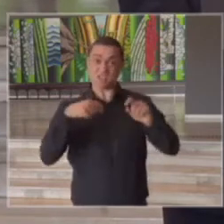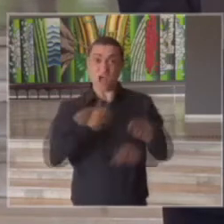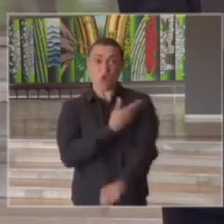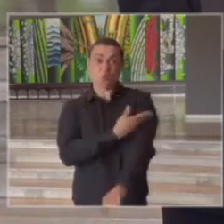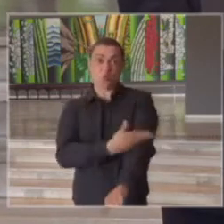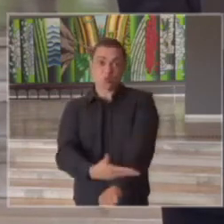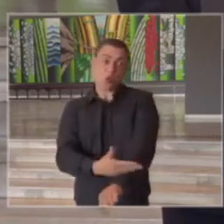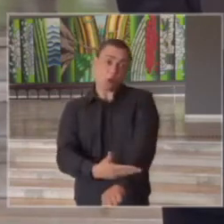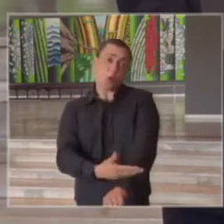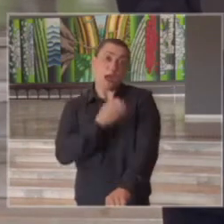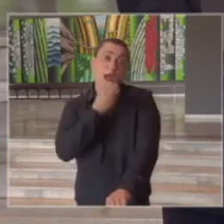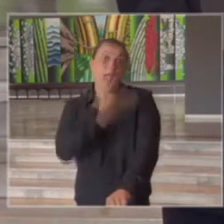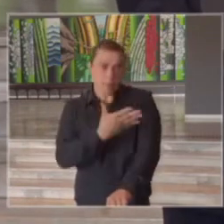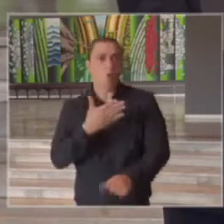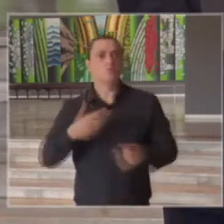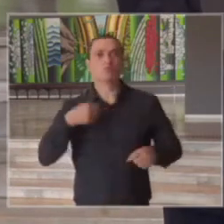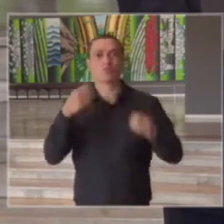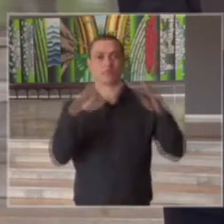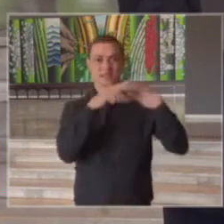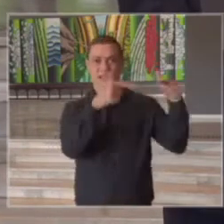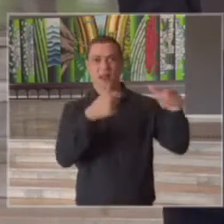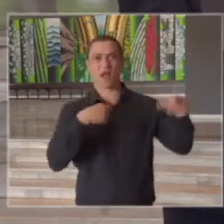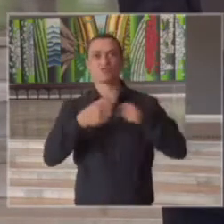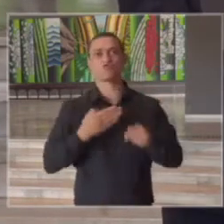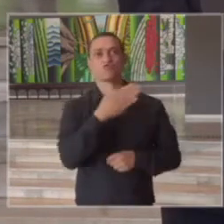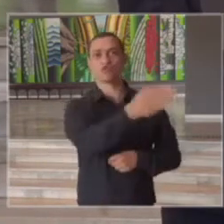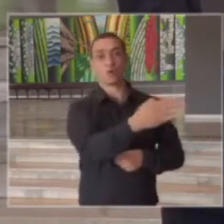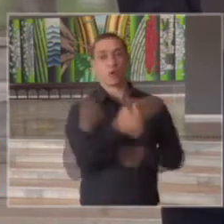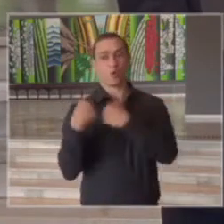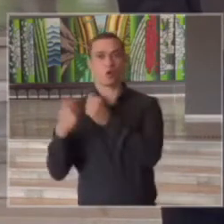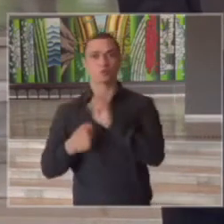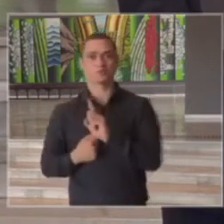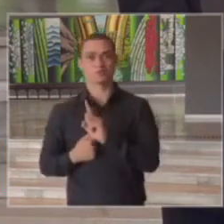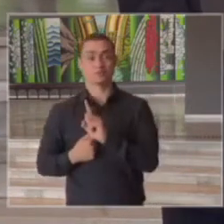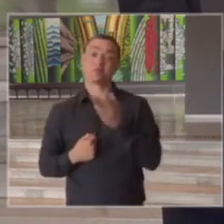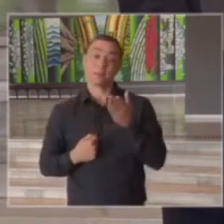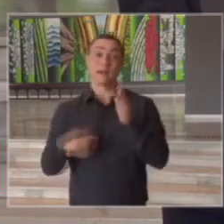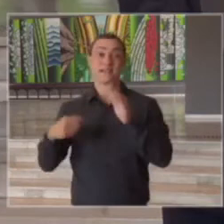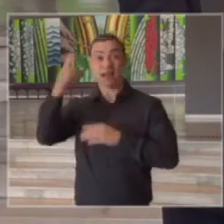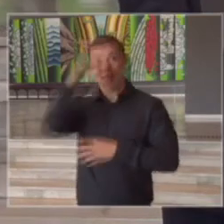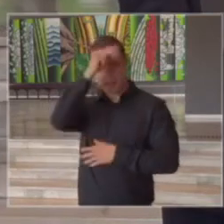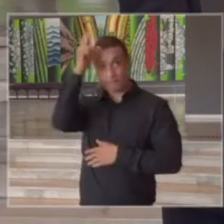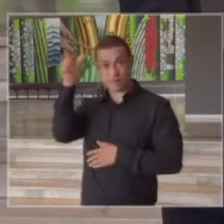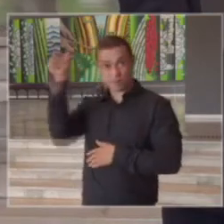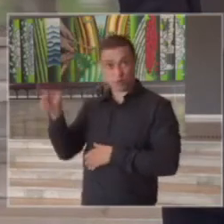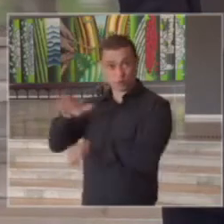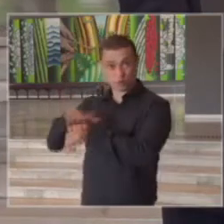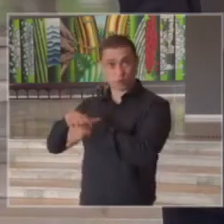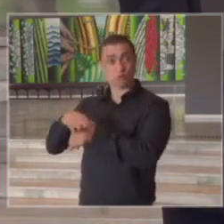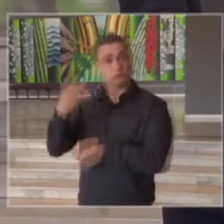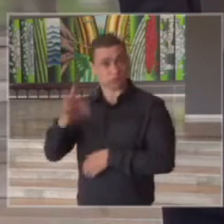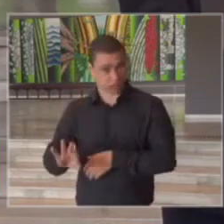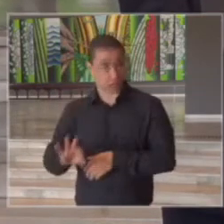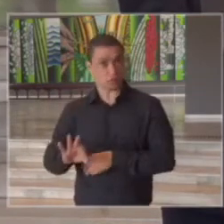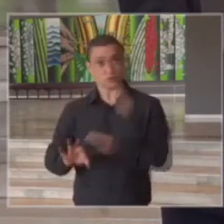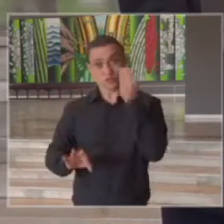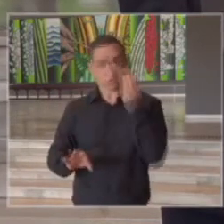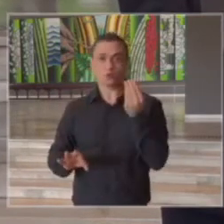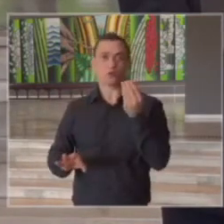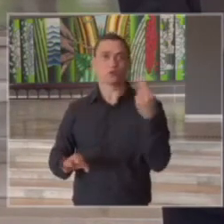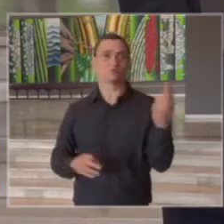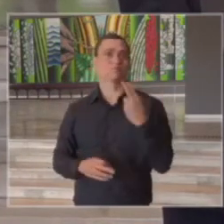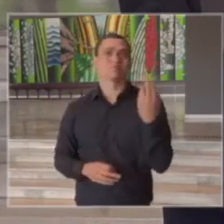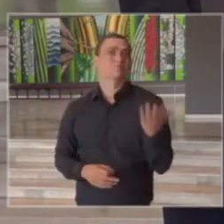usuários é um bom caminho sim a medida da prefeitura foi correta do ponto de vista de não é